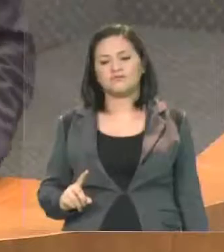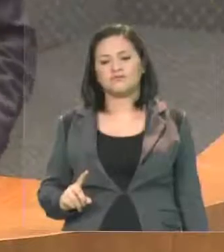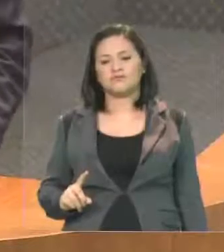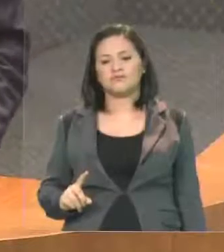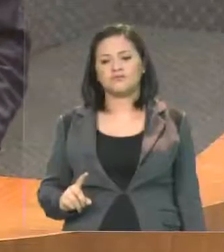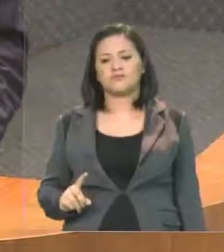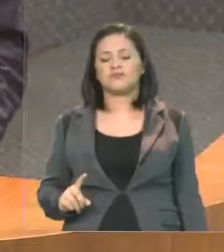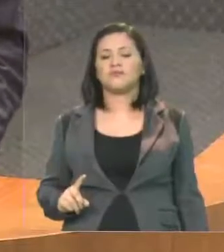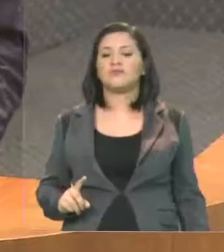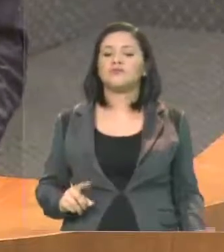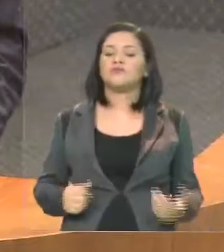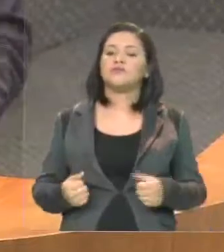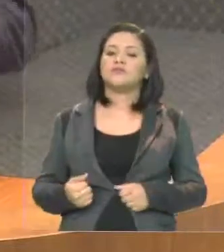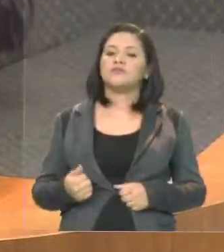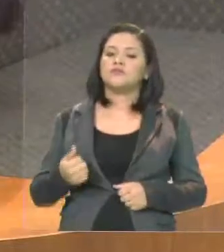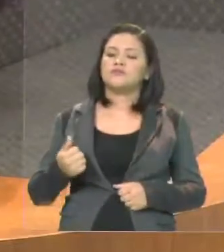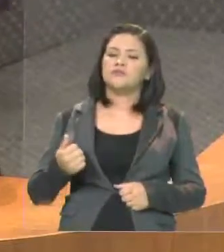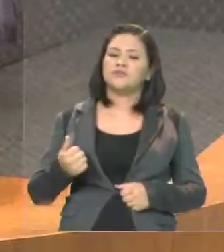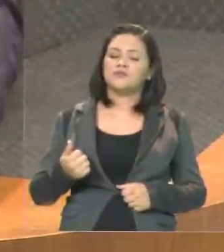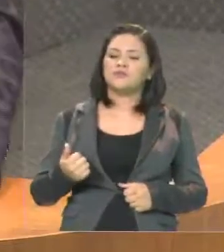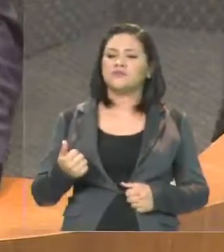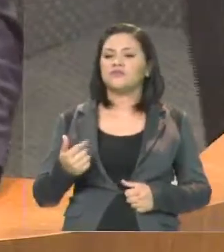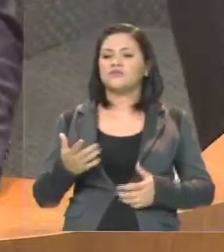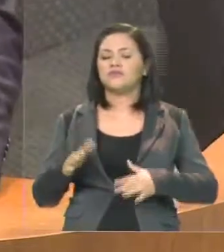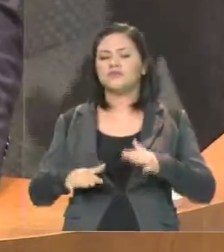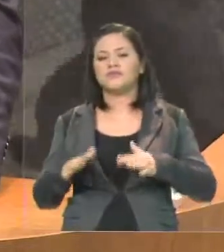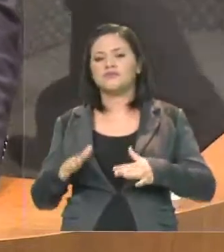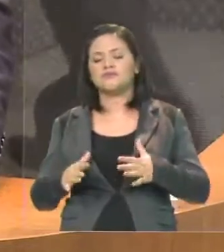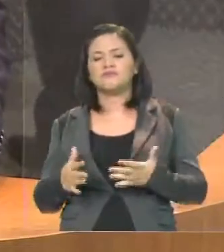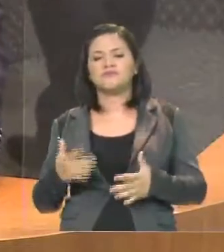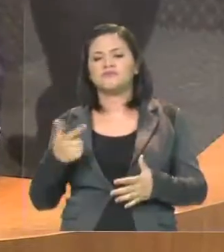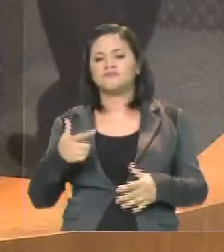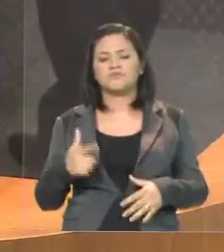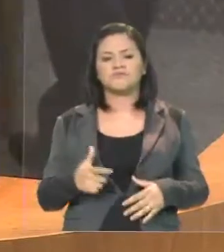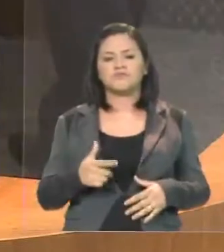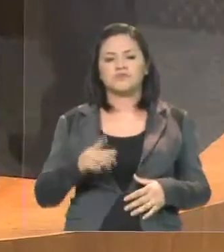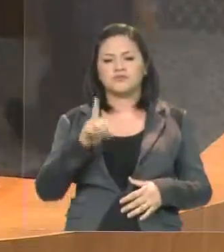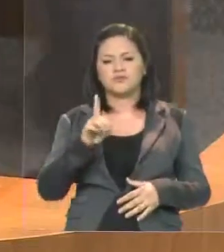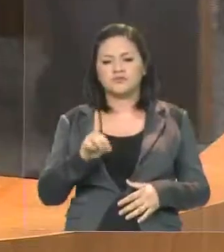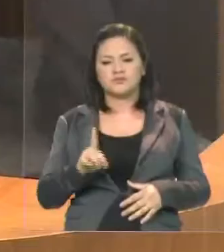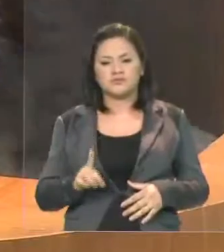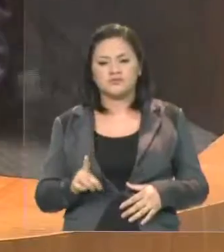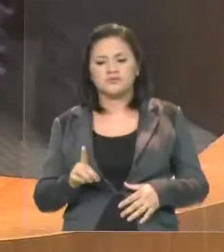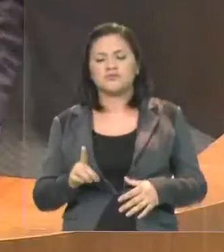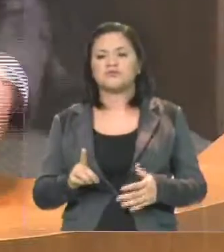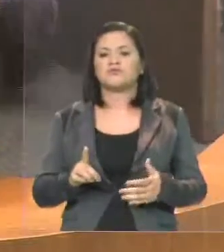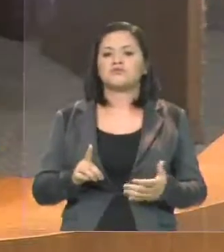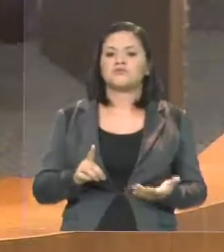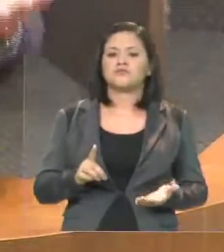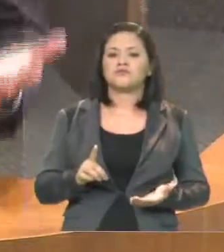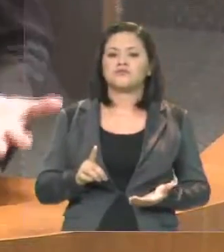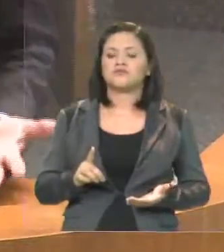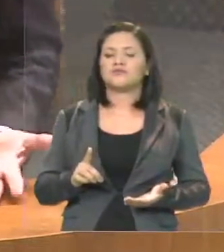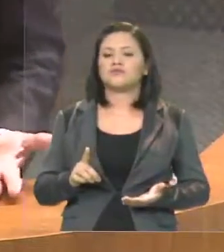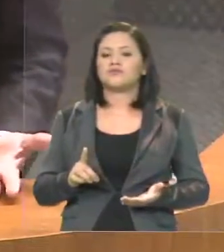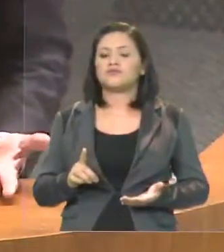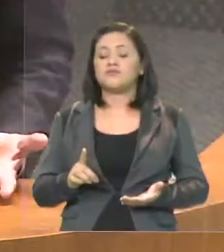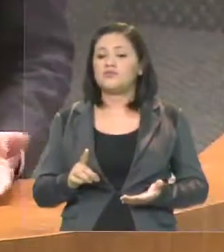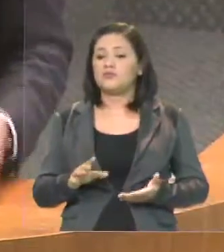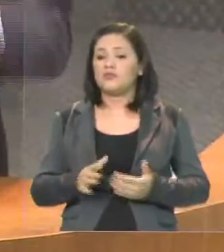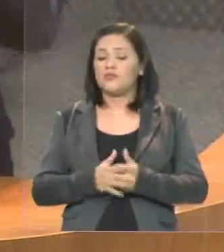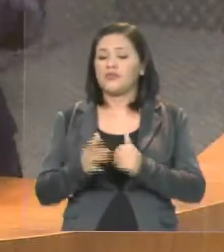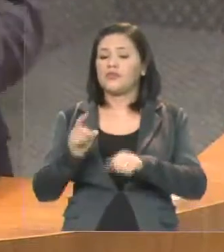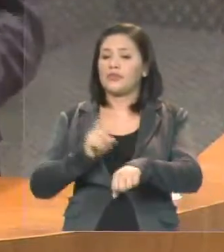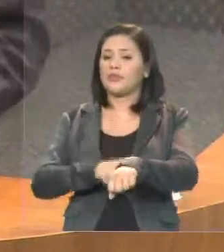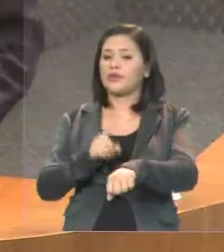direito a tempo partidário e muitas outras as situações que o isolamento e minha opção política fez. Mas fiz de cabeça erguida,